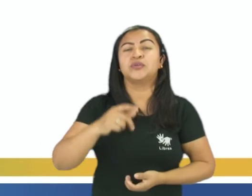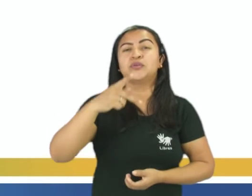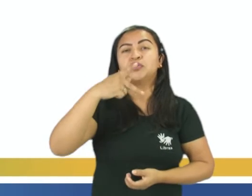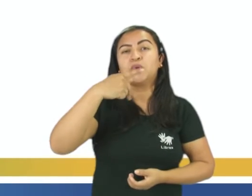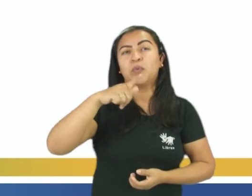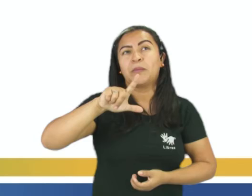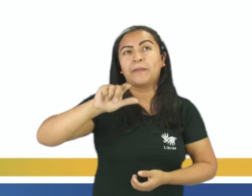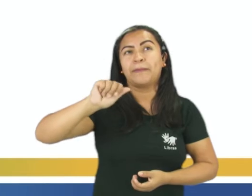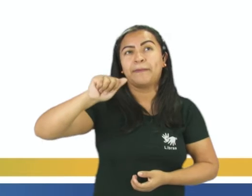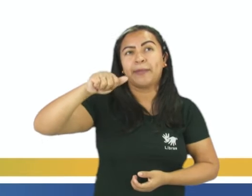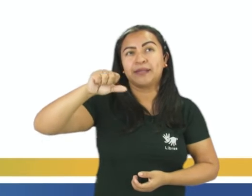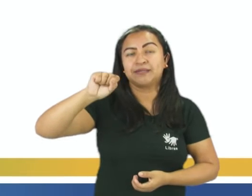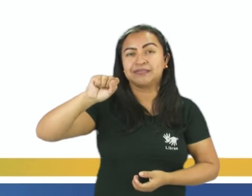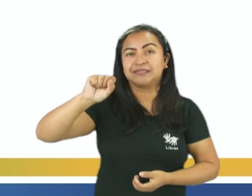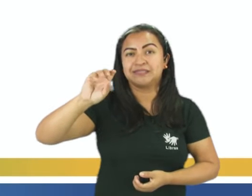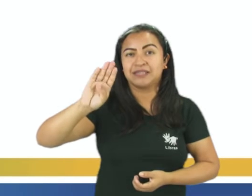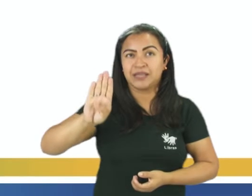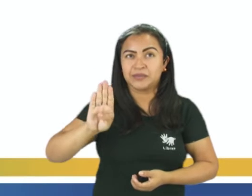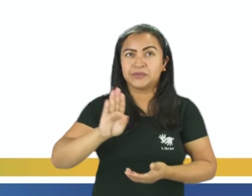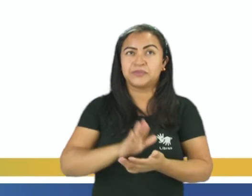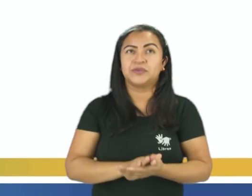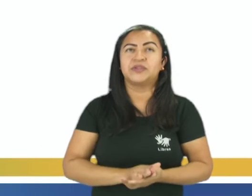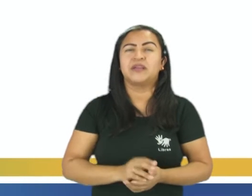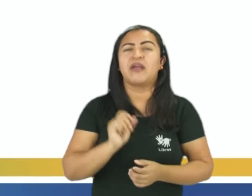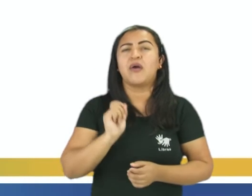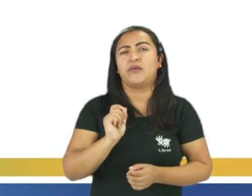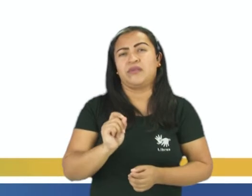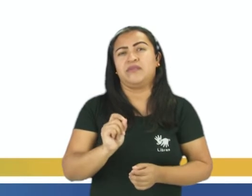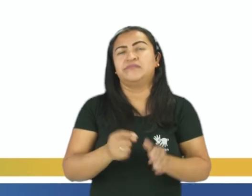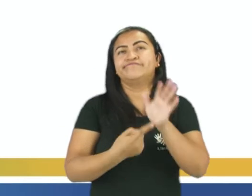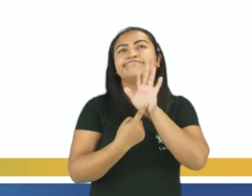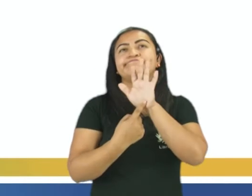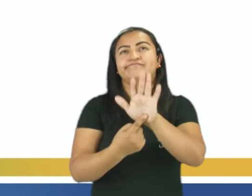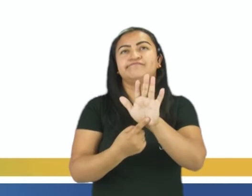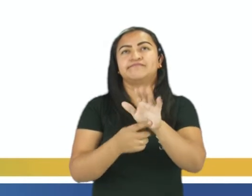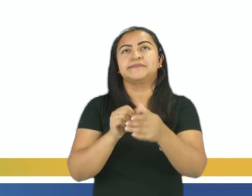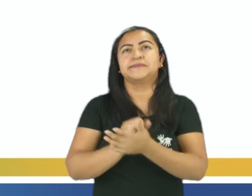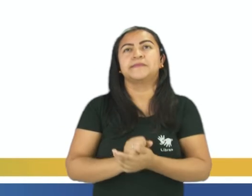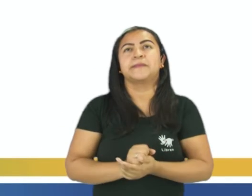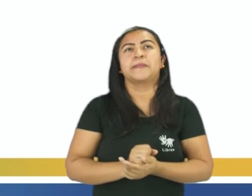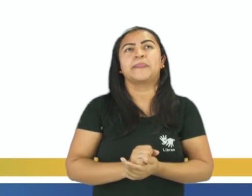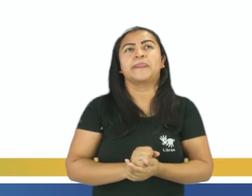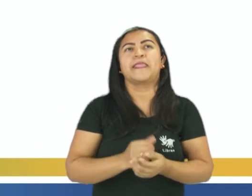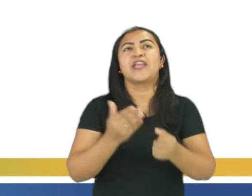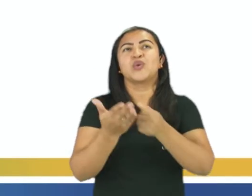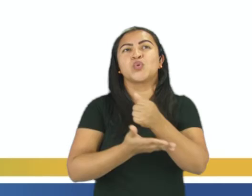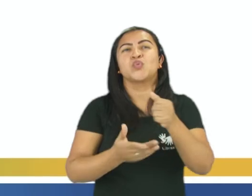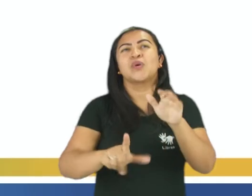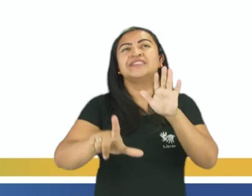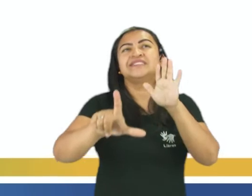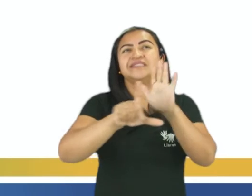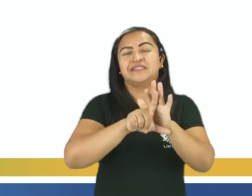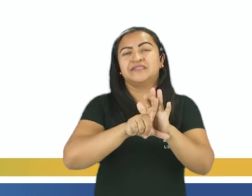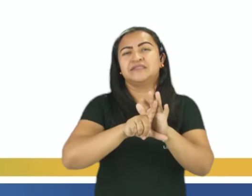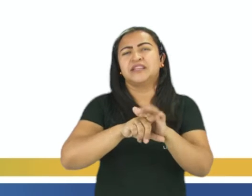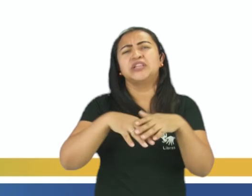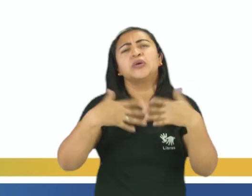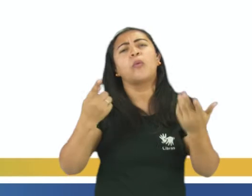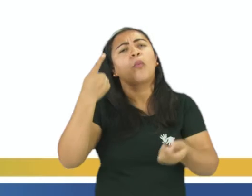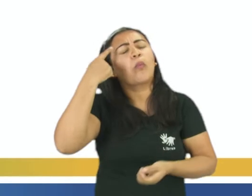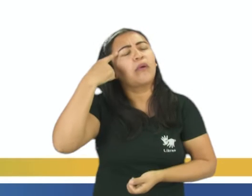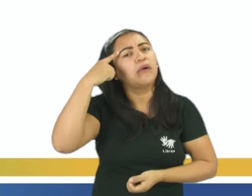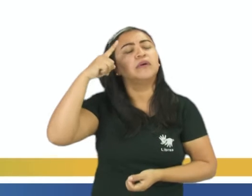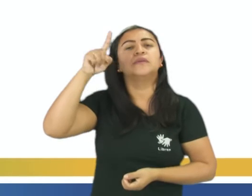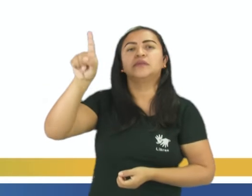consiste no planejamento integrado do saneamento básico, incluindo os quatro componentes. Então, qual é a ideia, tá, desse